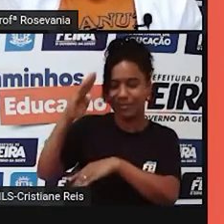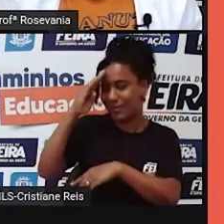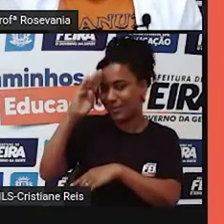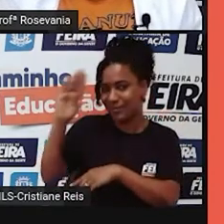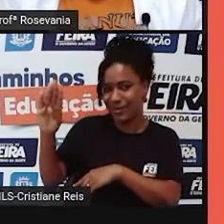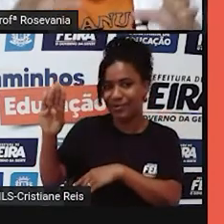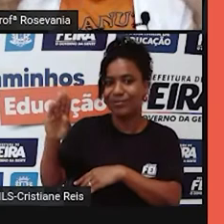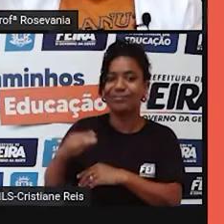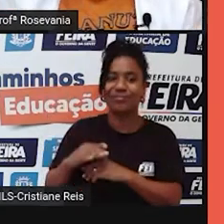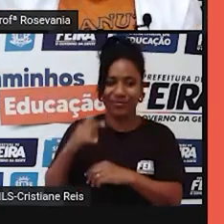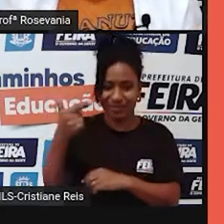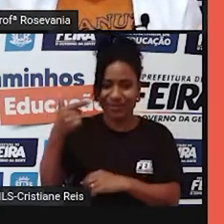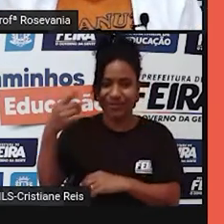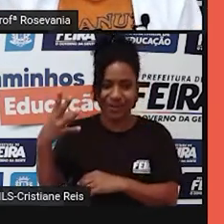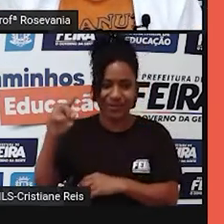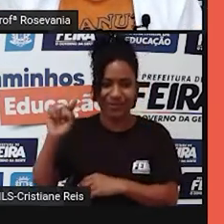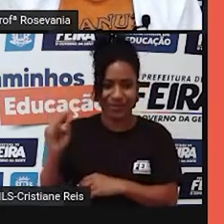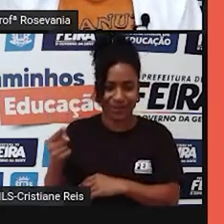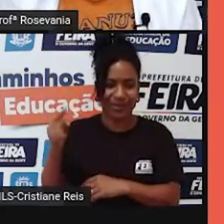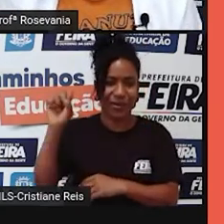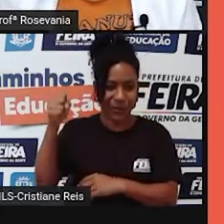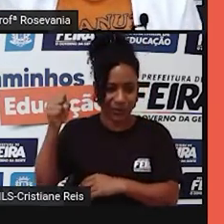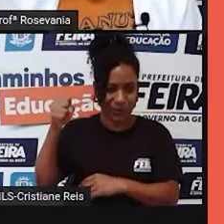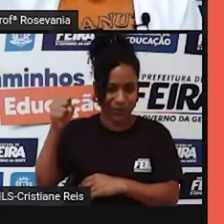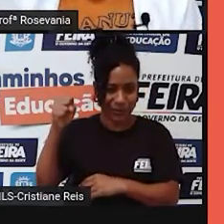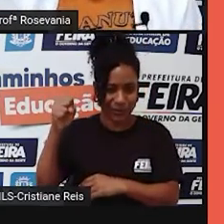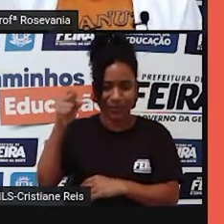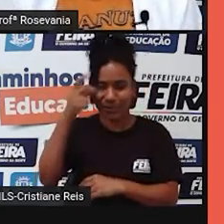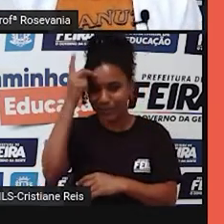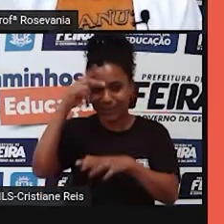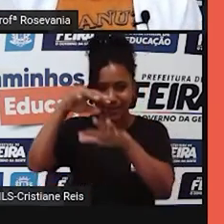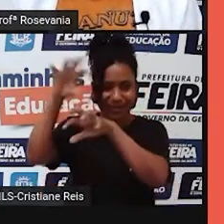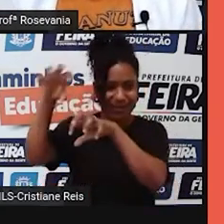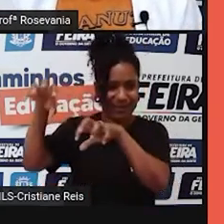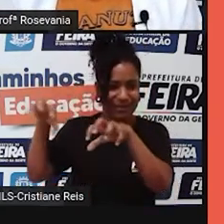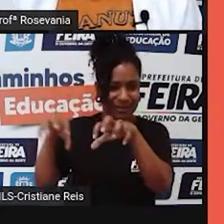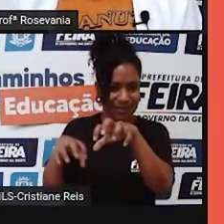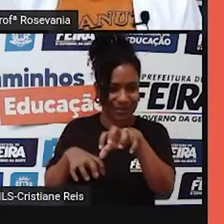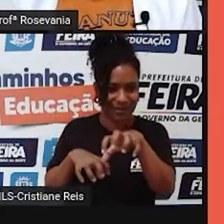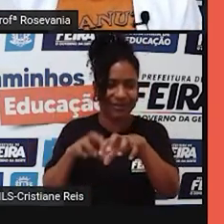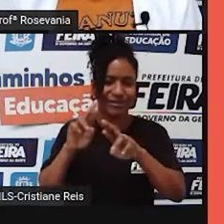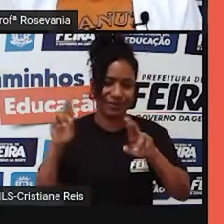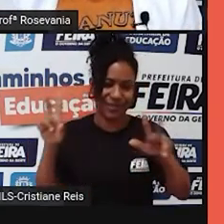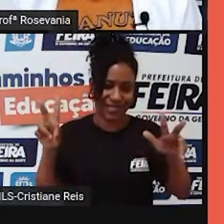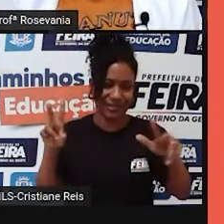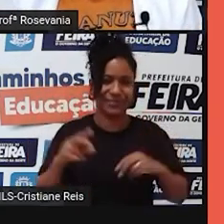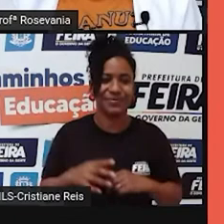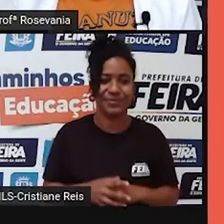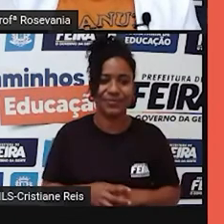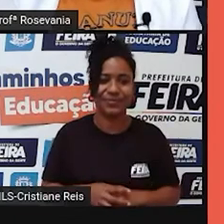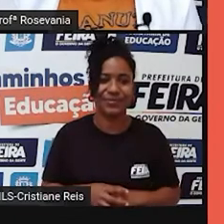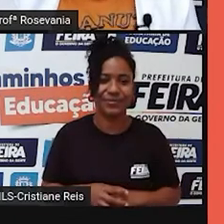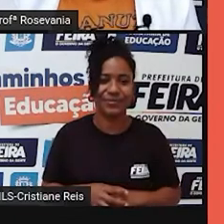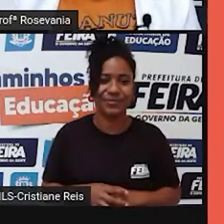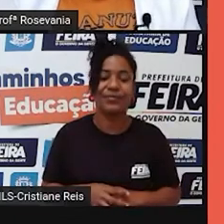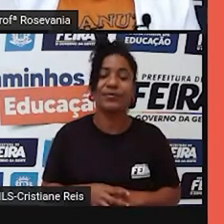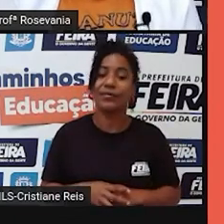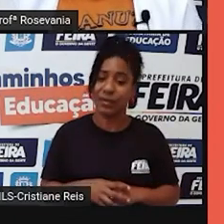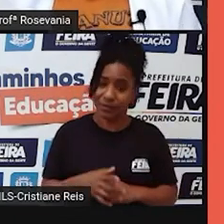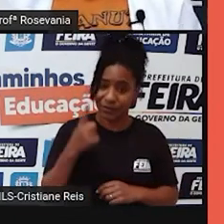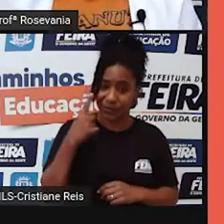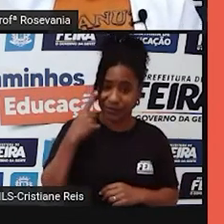que a gente tem, se fosse distribuído igualzinho aí no nosso país. E aqui, só relembrando, fatores